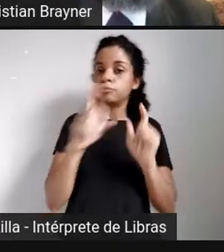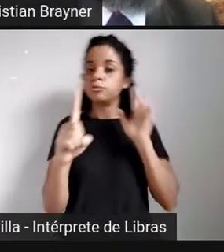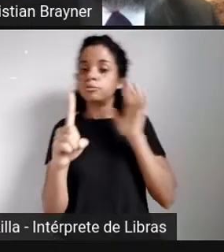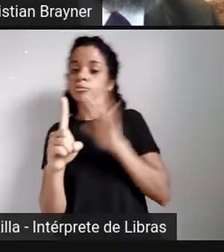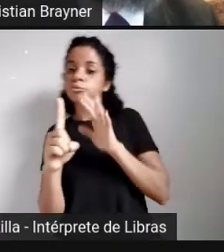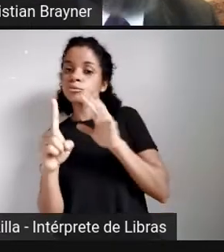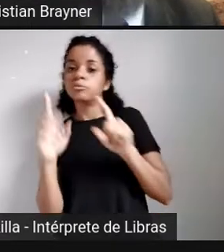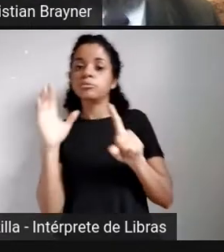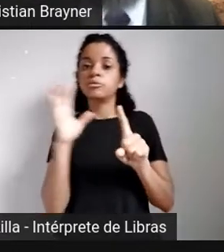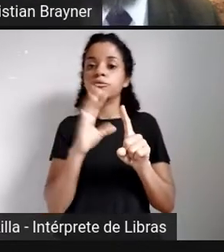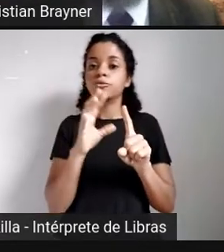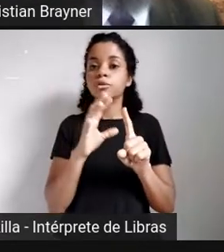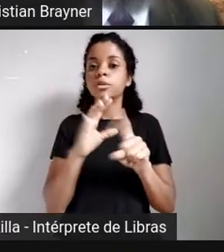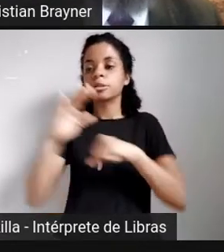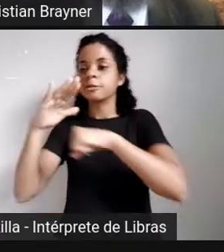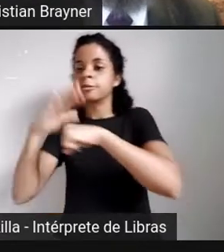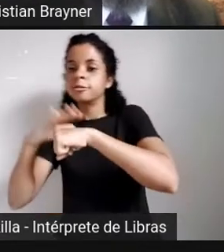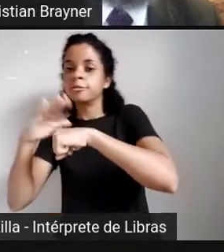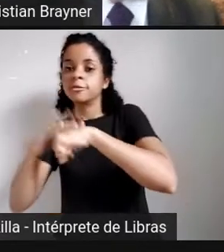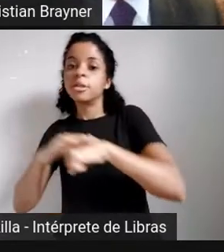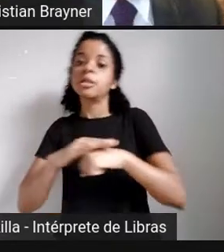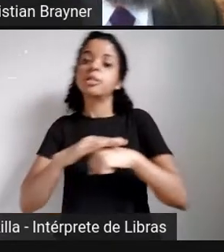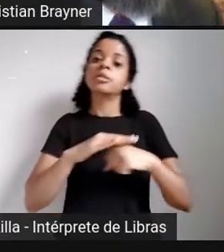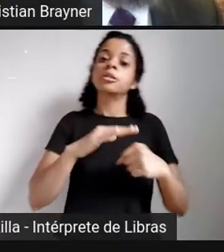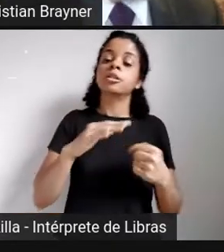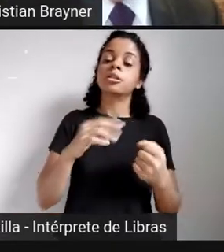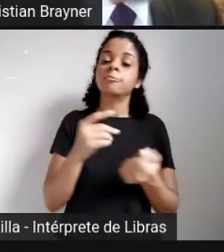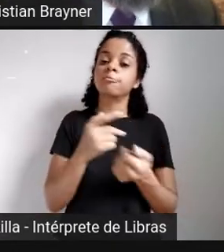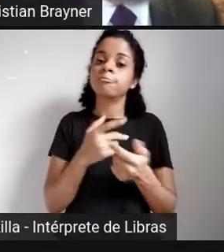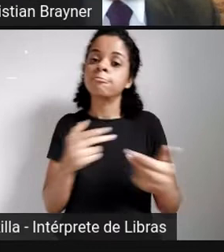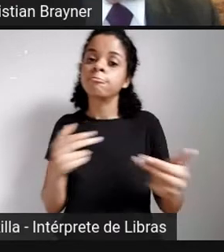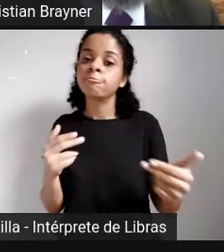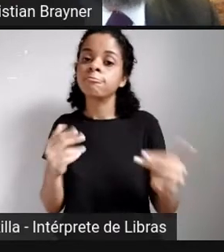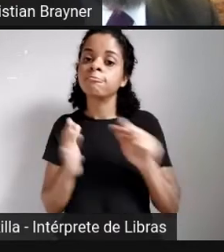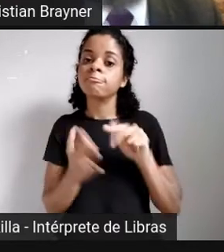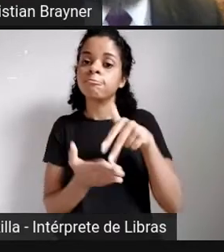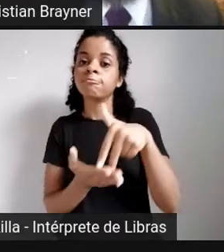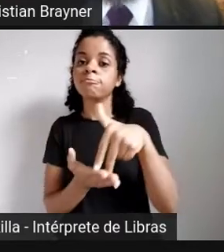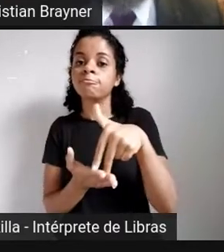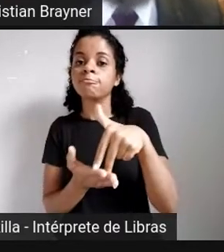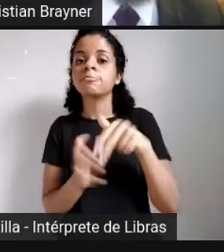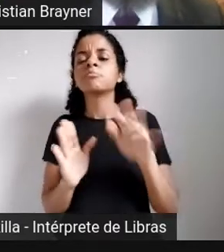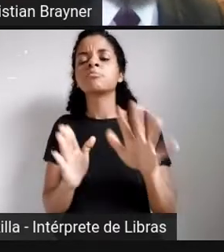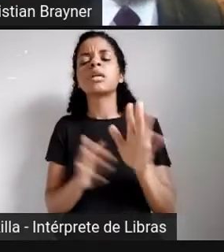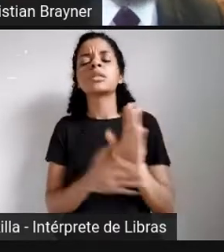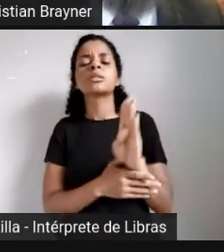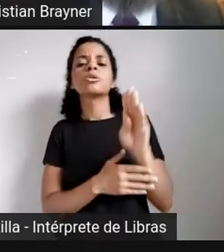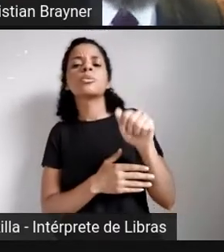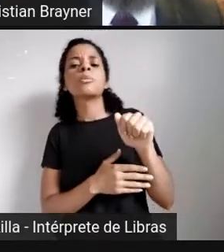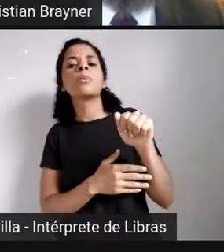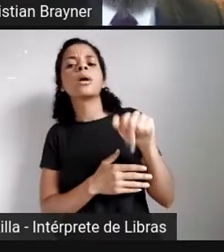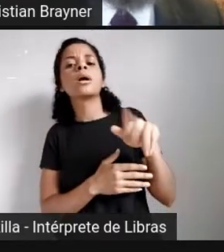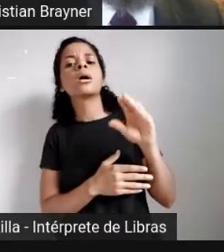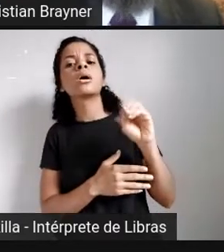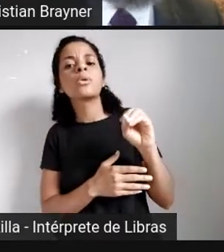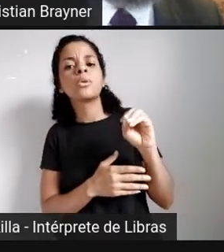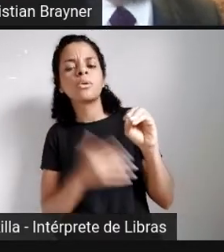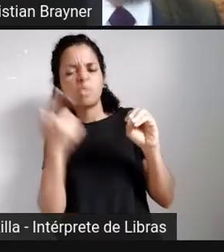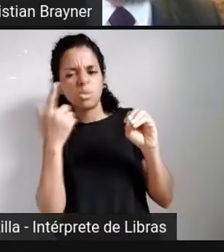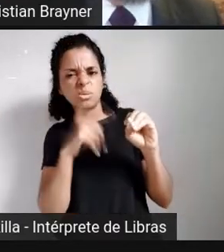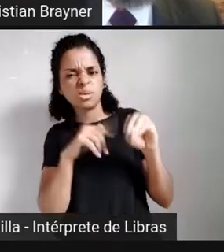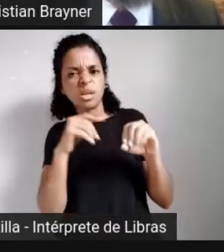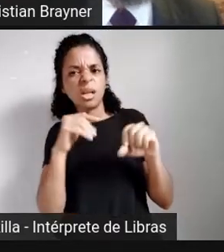o dever de agir. E a questão agora era, e aí, será que, de fato, o Banco de Ideias consegue fazer isso,